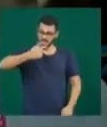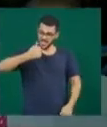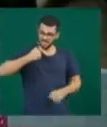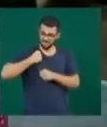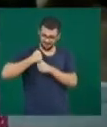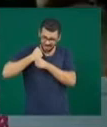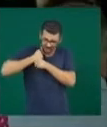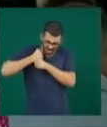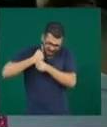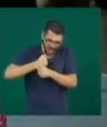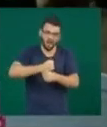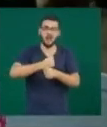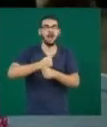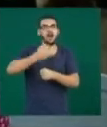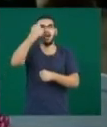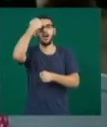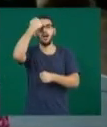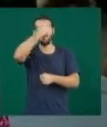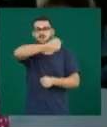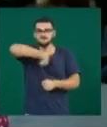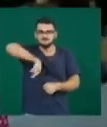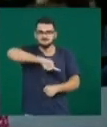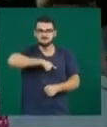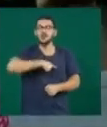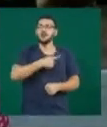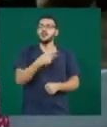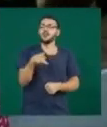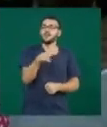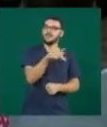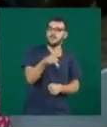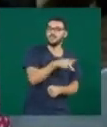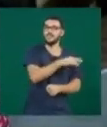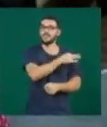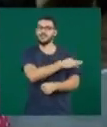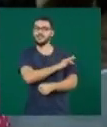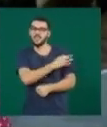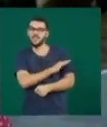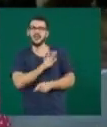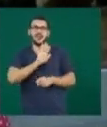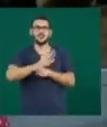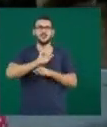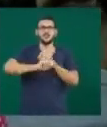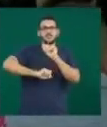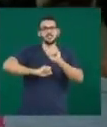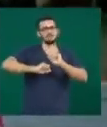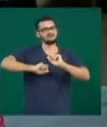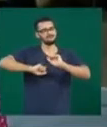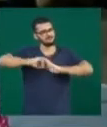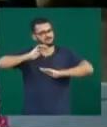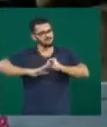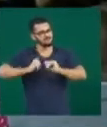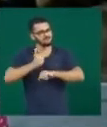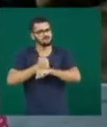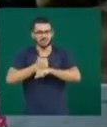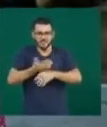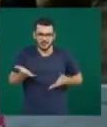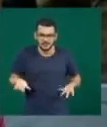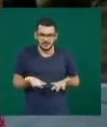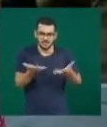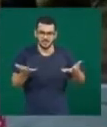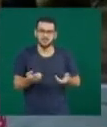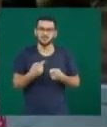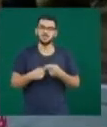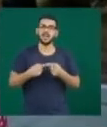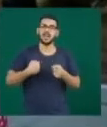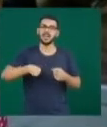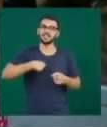eu penso que nós todos, os professores, os técnicos, pudemos dar essa contribuição. A gente passa mais tempo, na verdade,